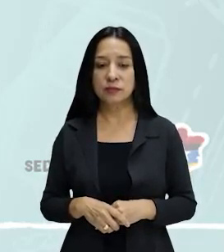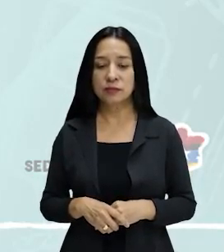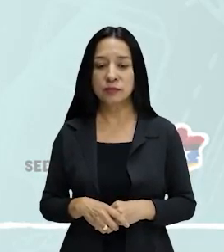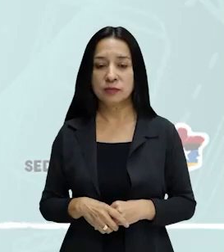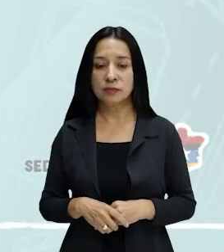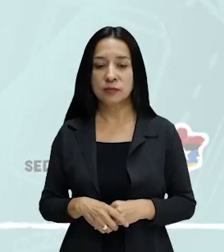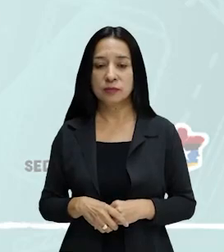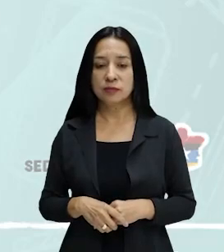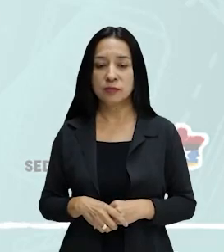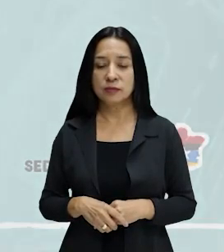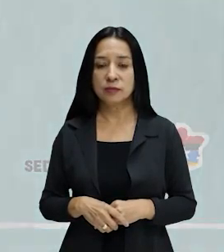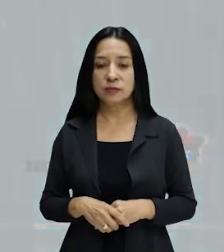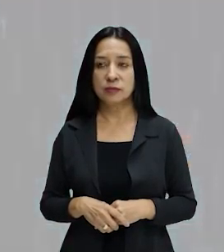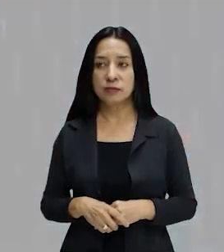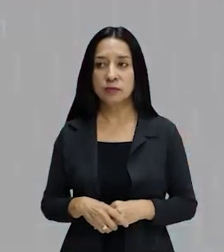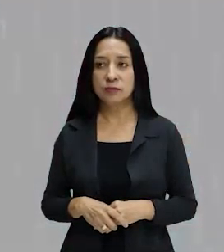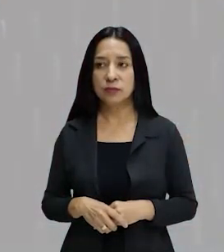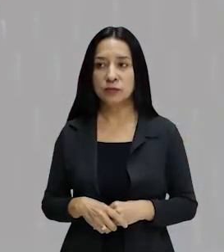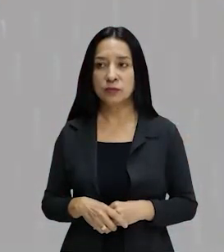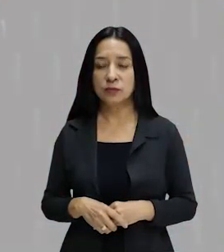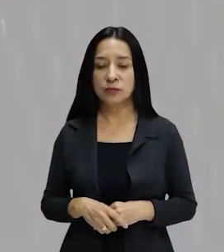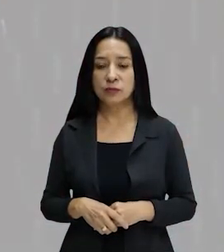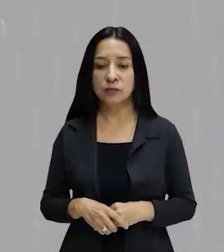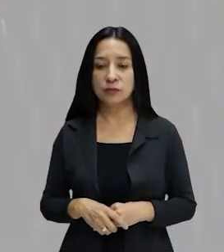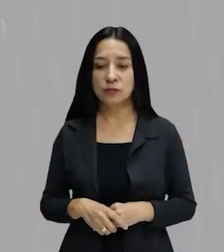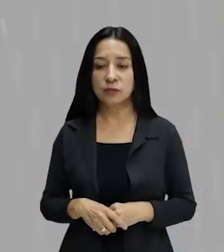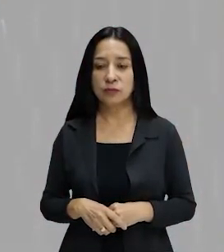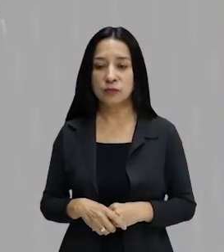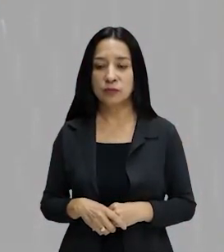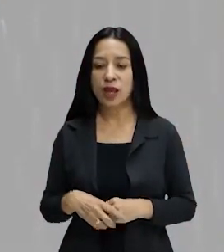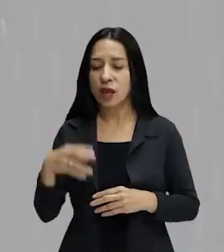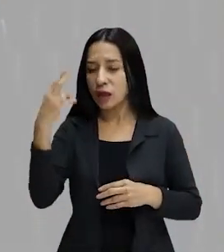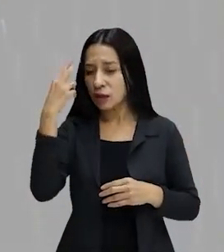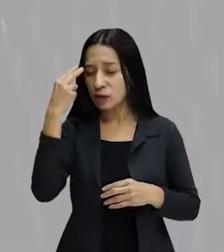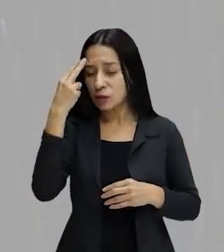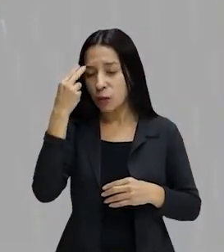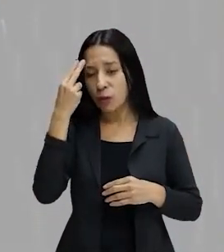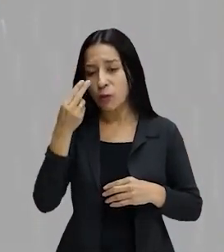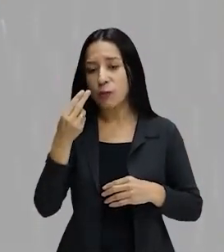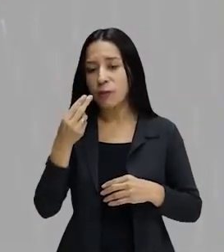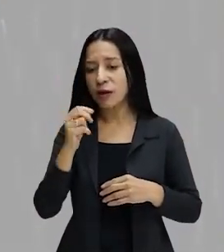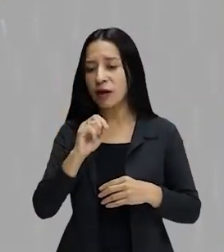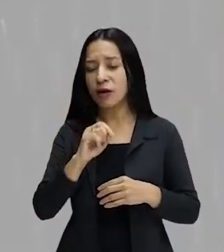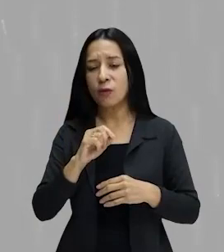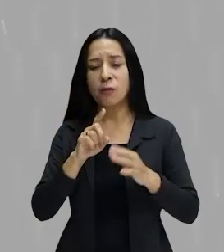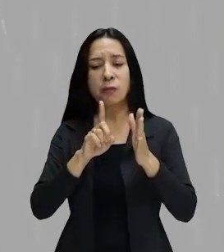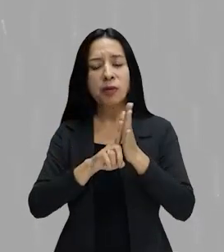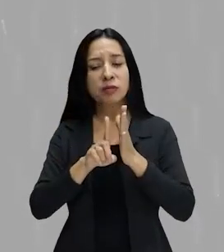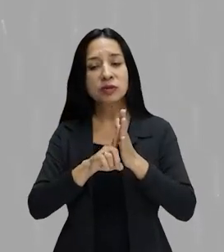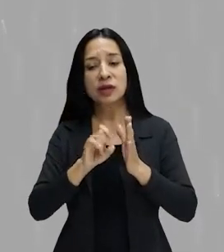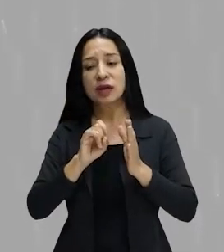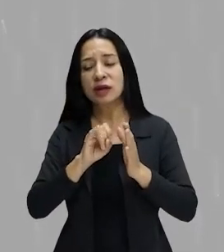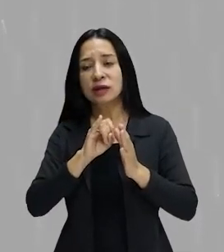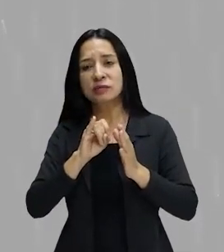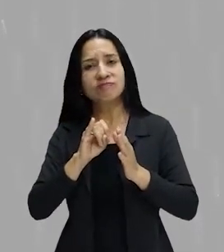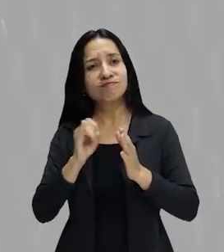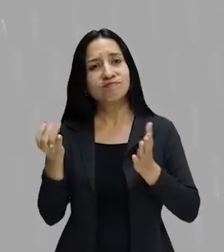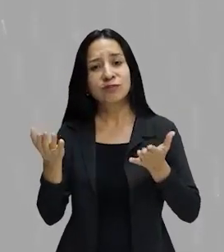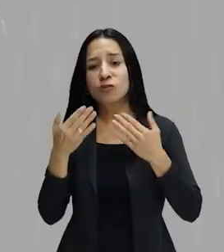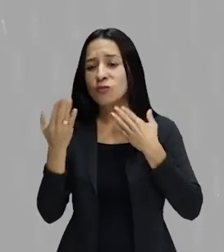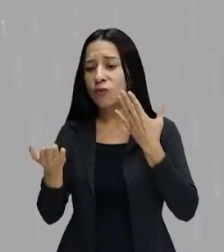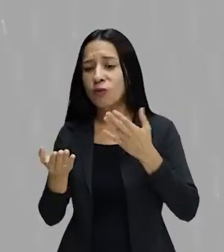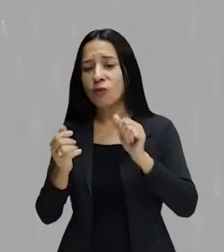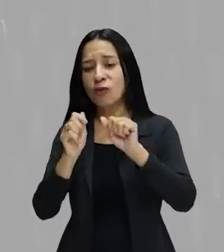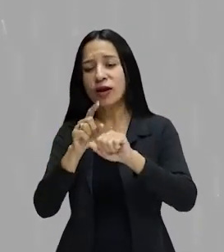um medo existencial a este sinal. Então, isso é comum. Às vezes, será que esse A tem crase? Será que não tem? Rapidinho, dá uma